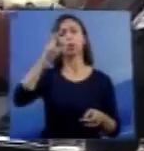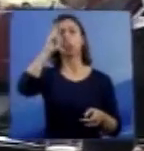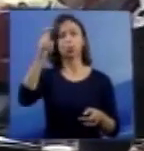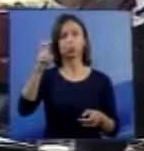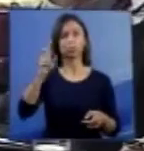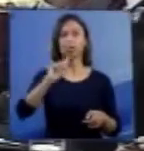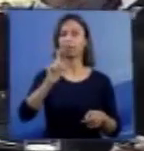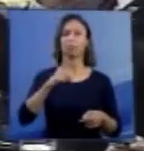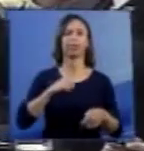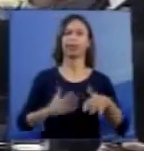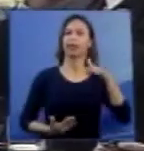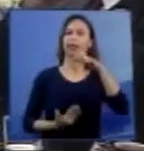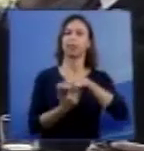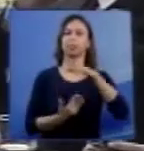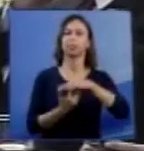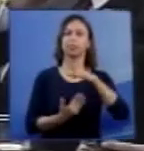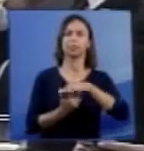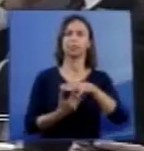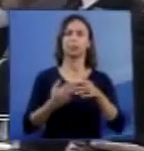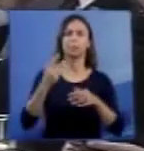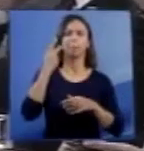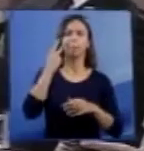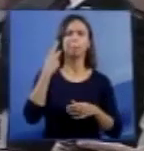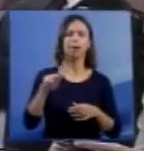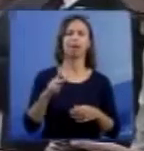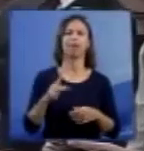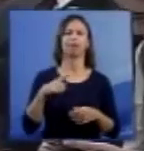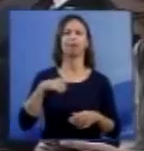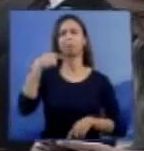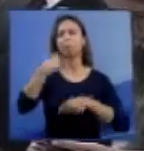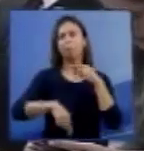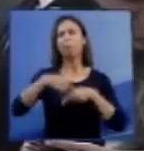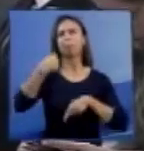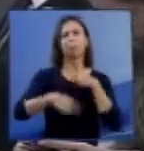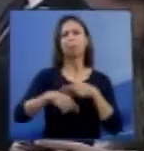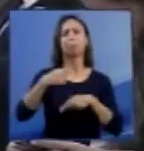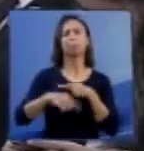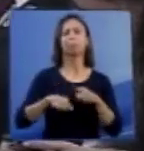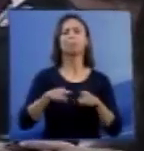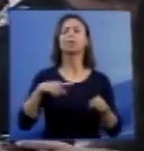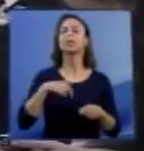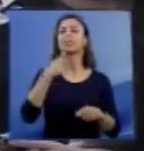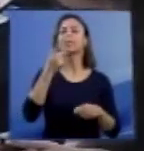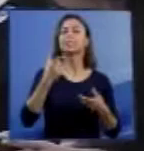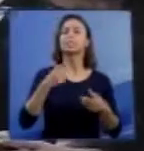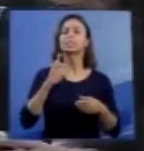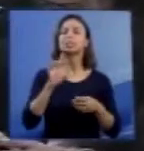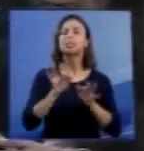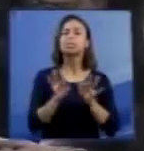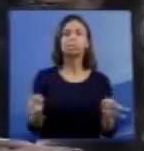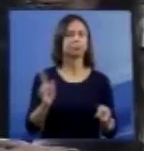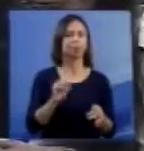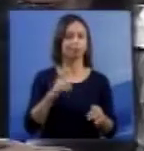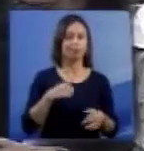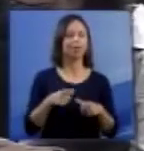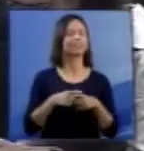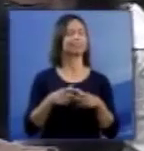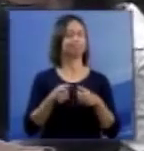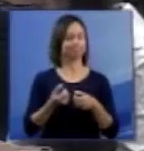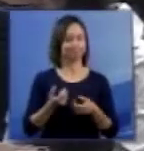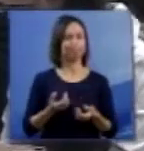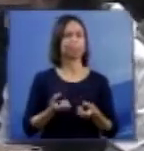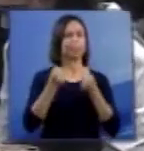que se limita apenas a ser polêmico, mas eu diria que extremamente polêmico. E a